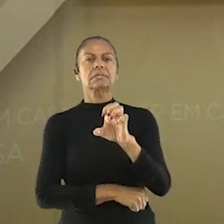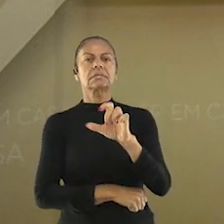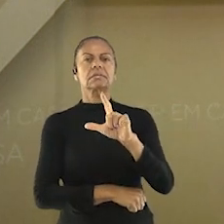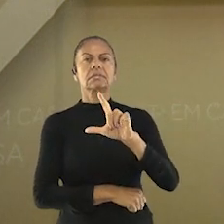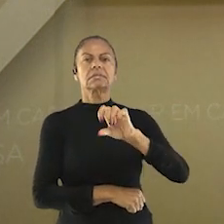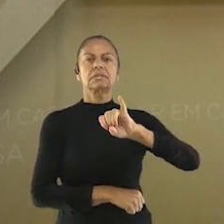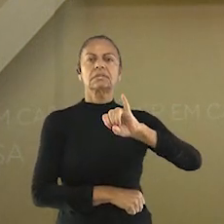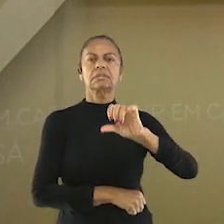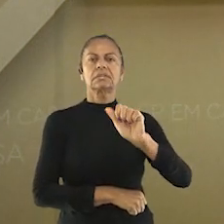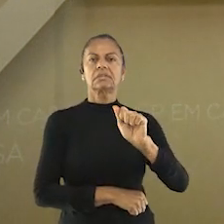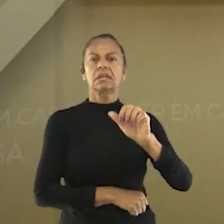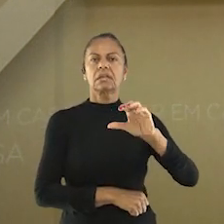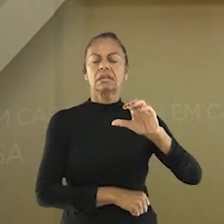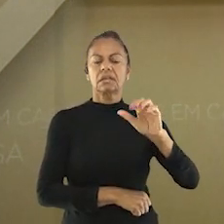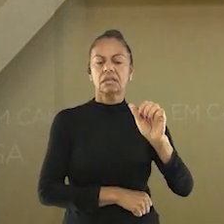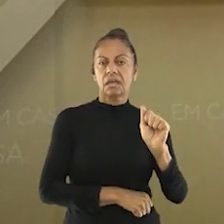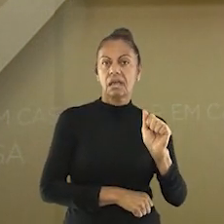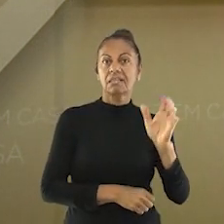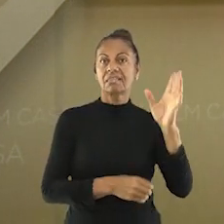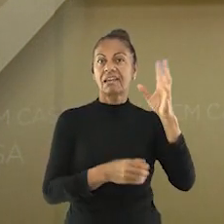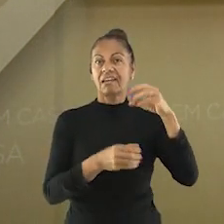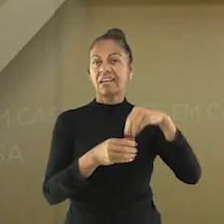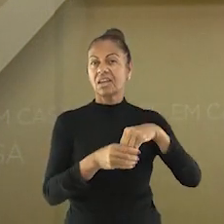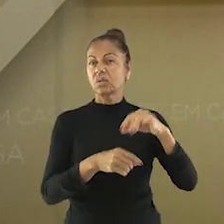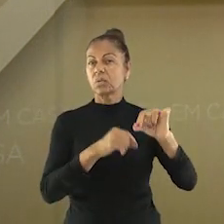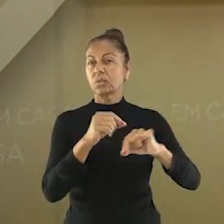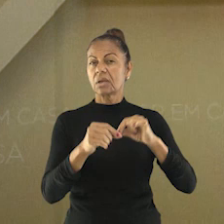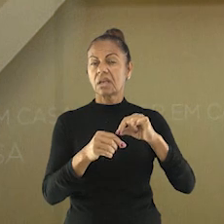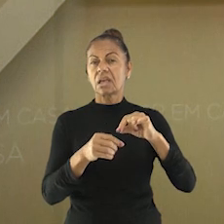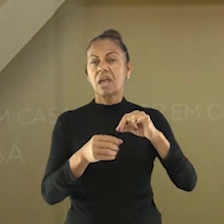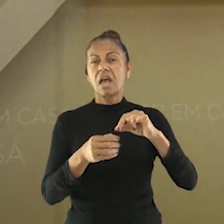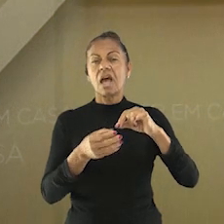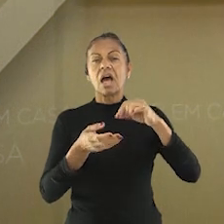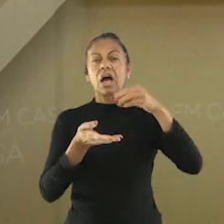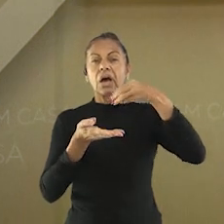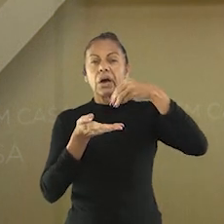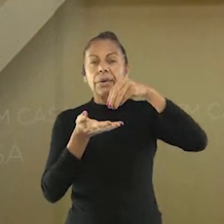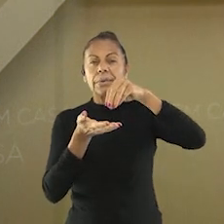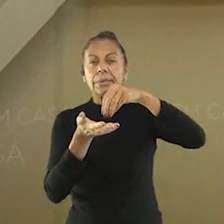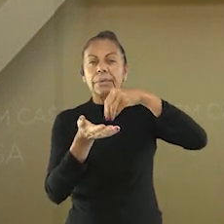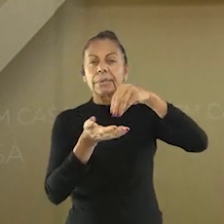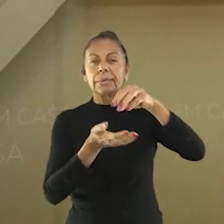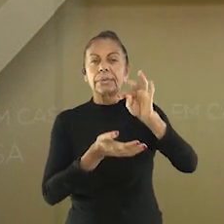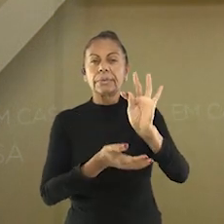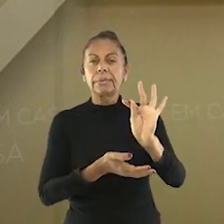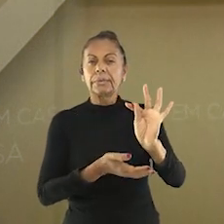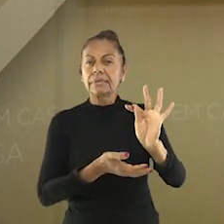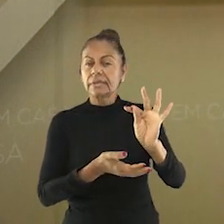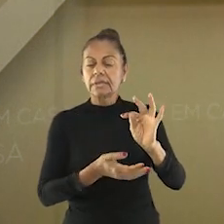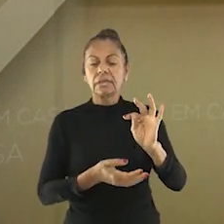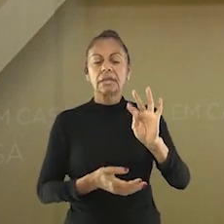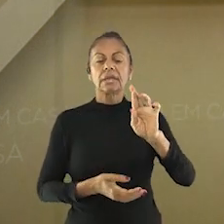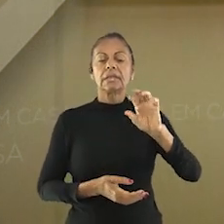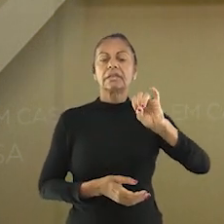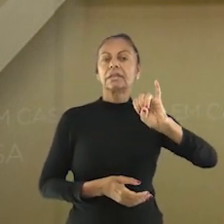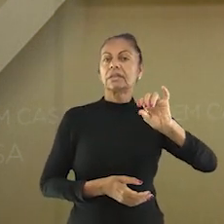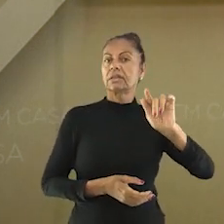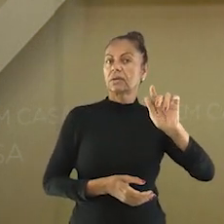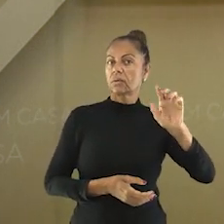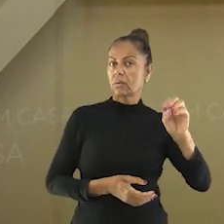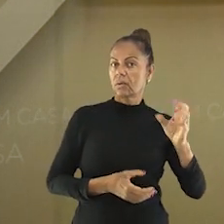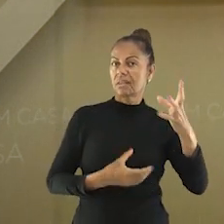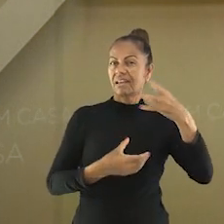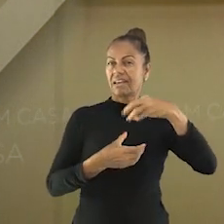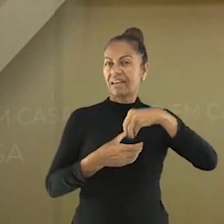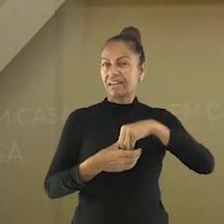uma reação do intestino ao consumo de glúten presente no trigo, no malte, na cevada, no centeio. Ocorre devido a uma